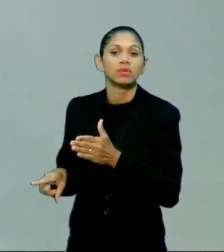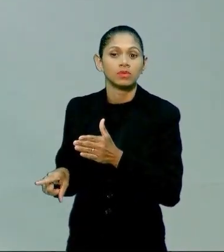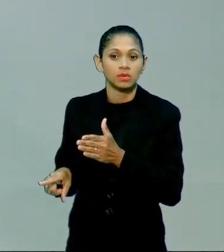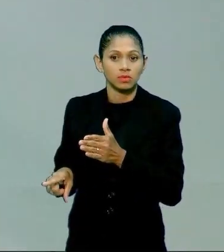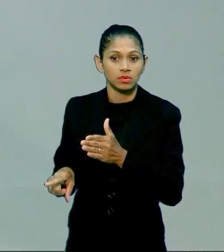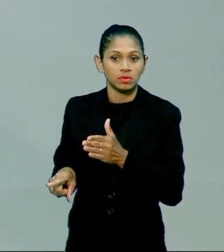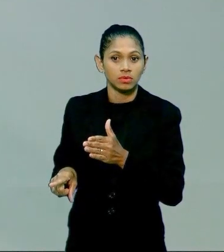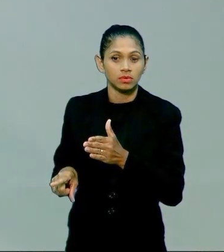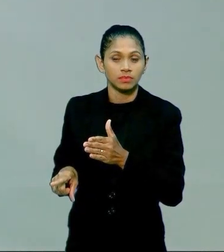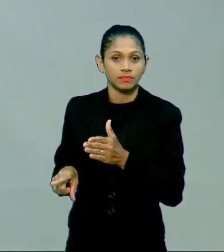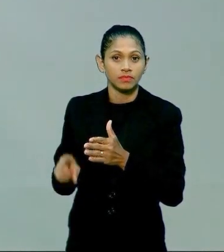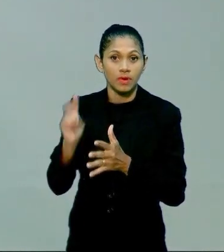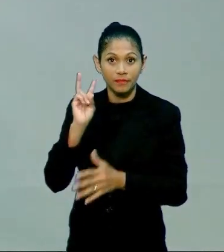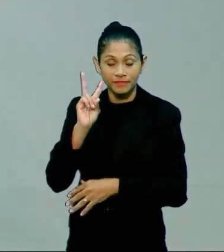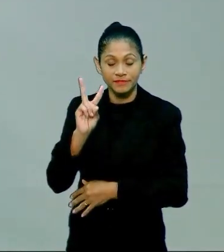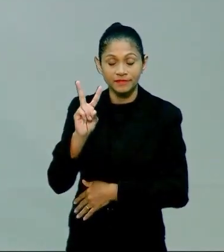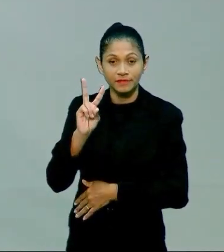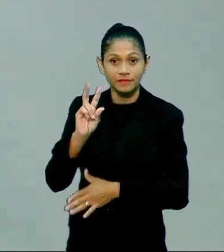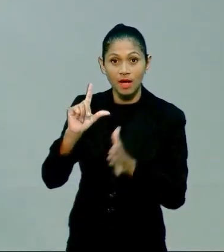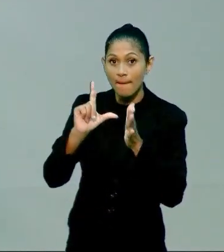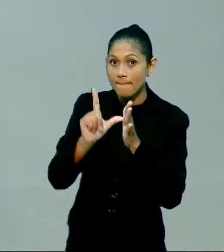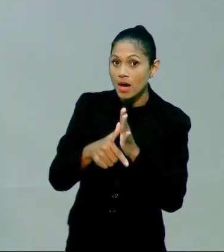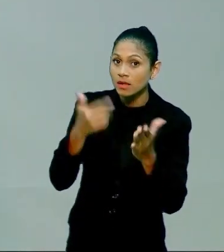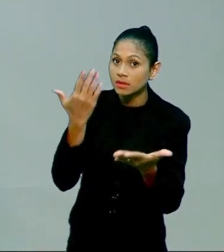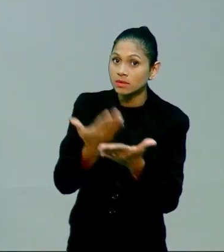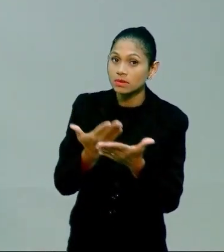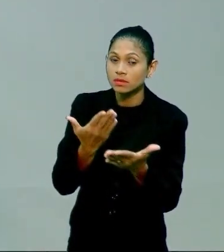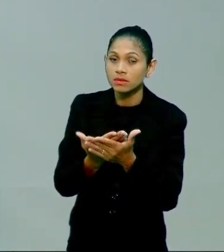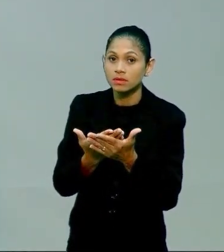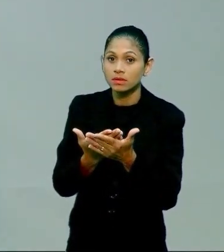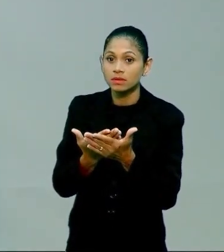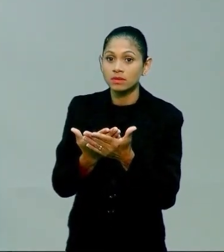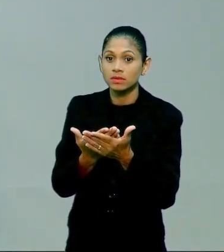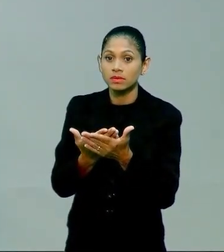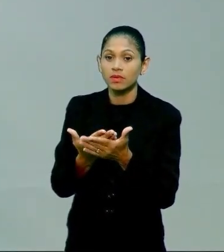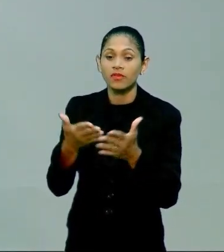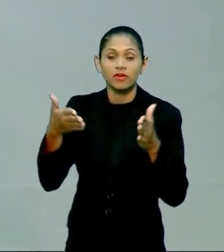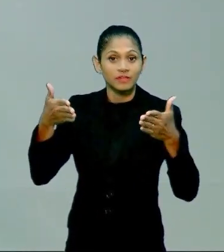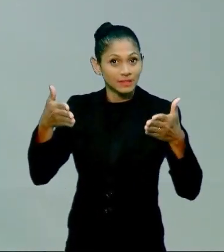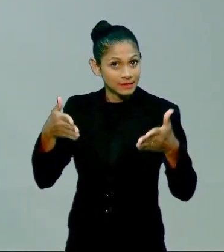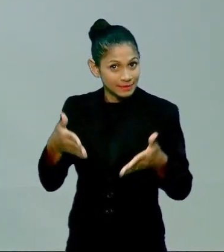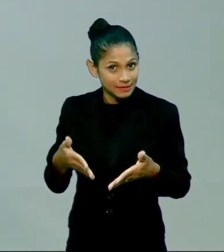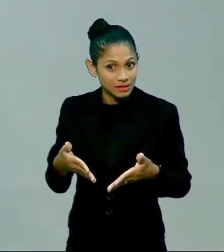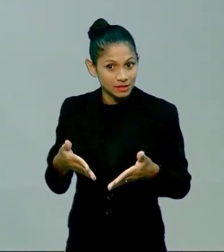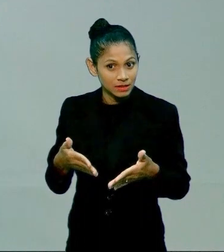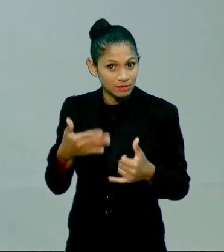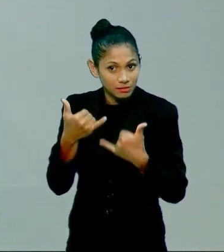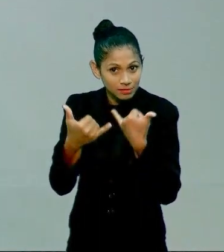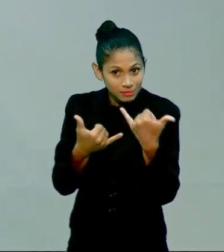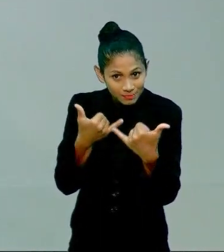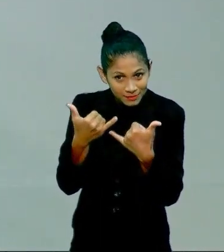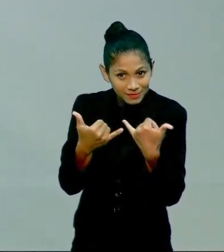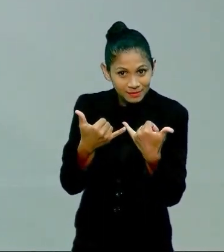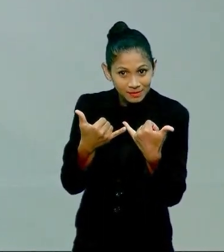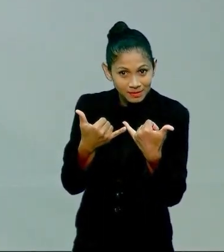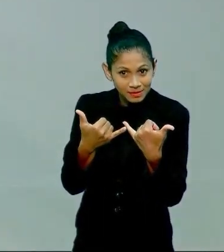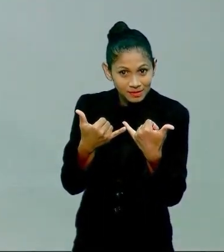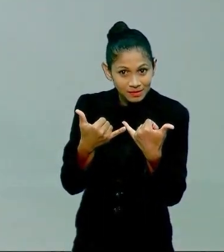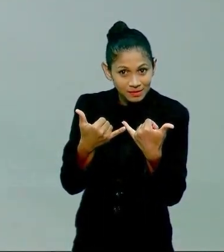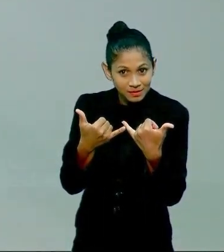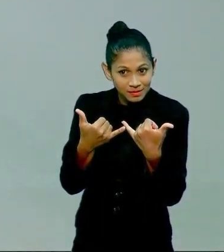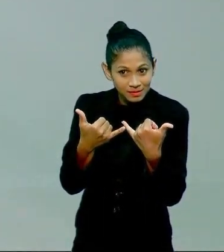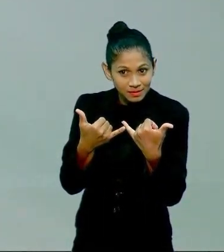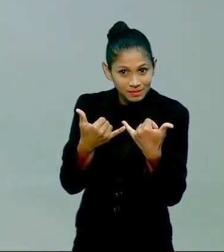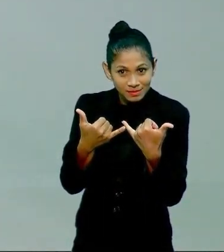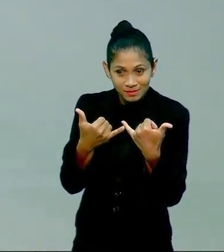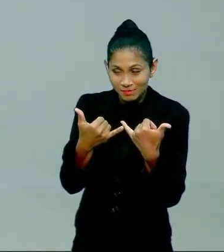iremos nos ver em próximas aulas eu vou ficar por enquanto aqui no meu joguinho minha amiga vai vir para